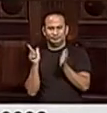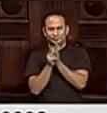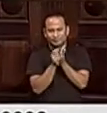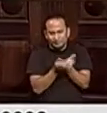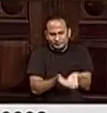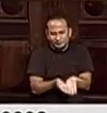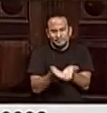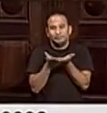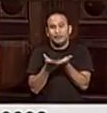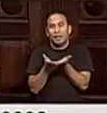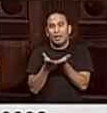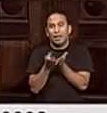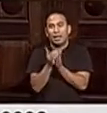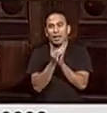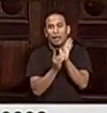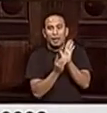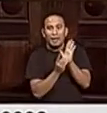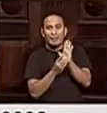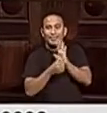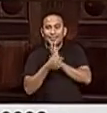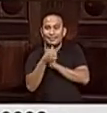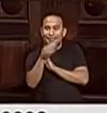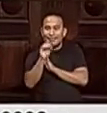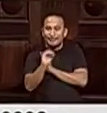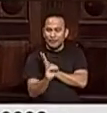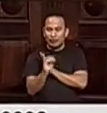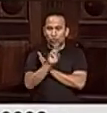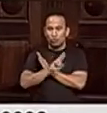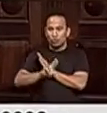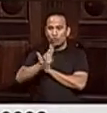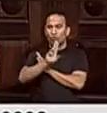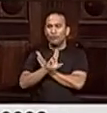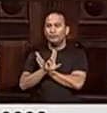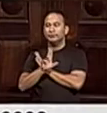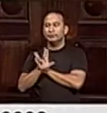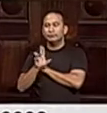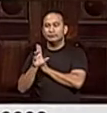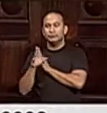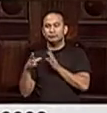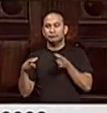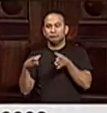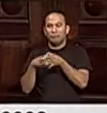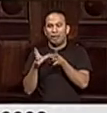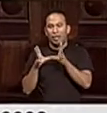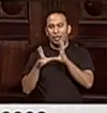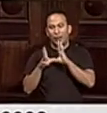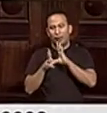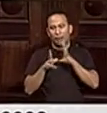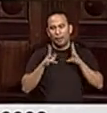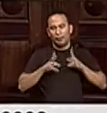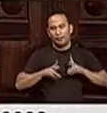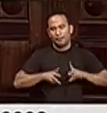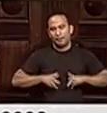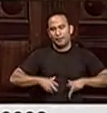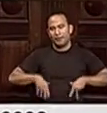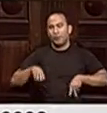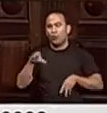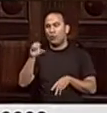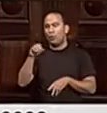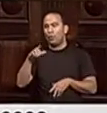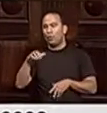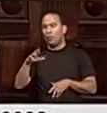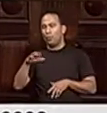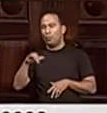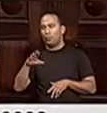Município do Rio de Janeiro, 70 nomeações na Companhia Municipal de Limpeza Urbana, com o LURB, a grande maioria dessas